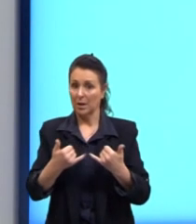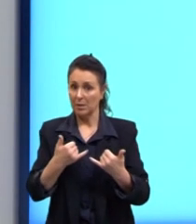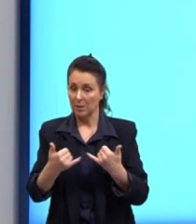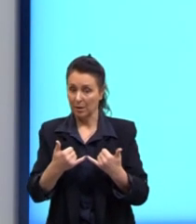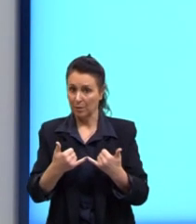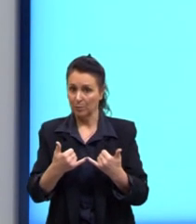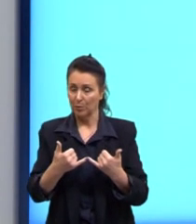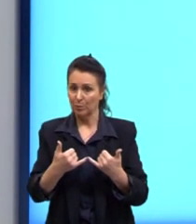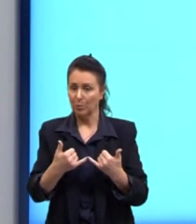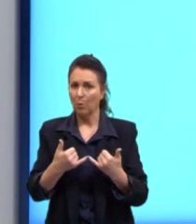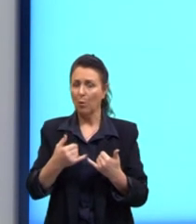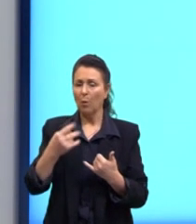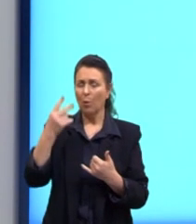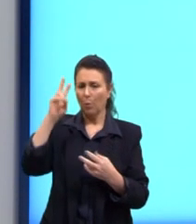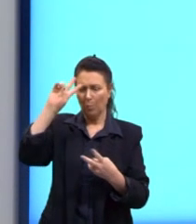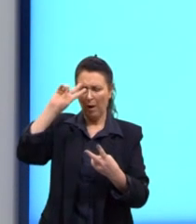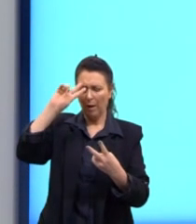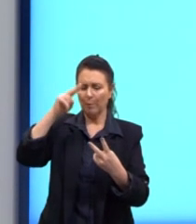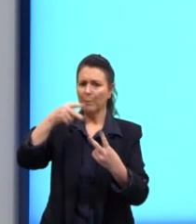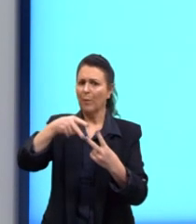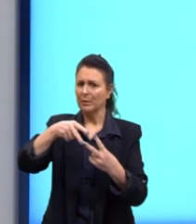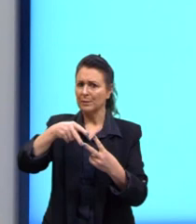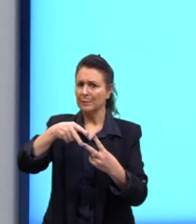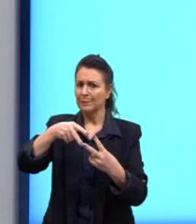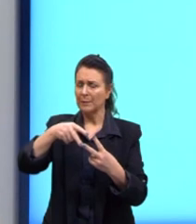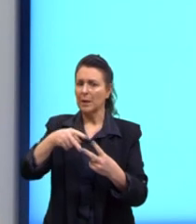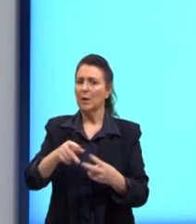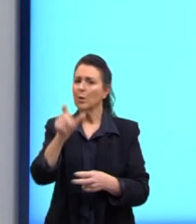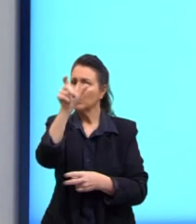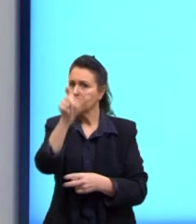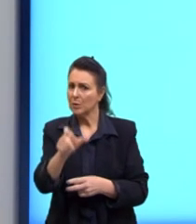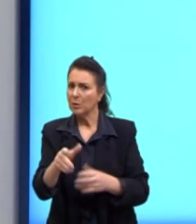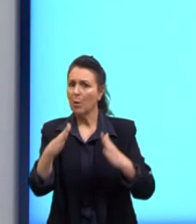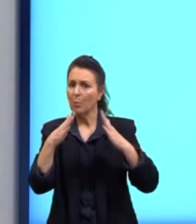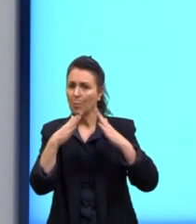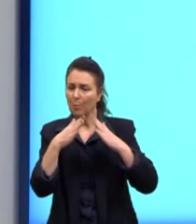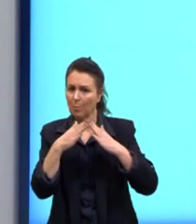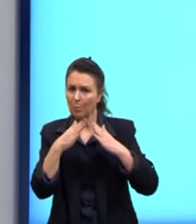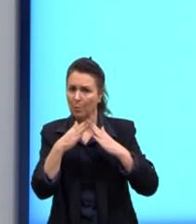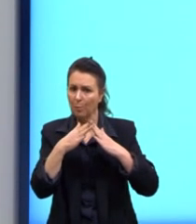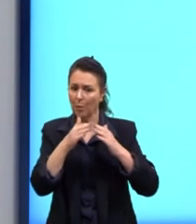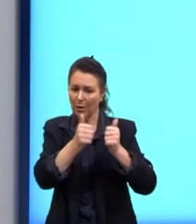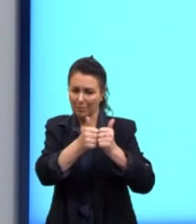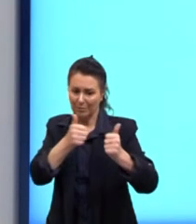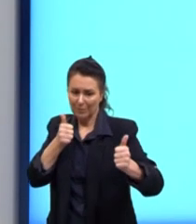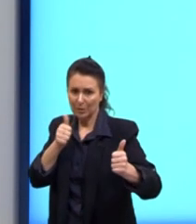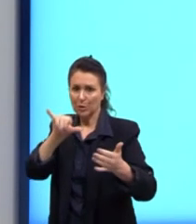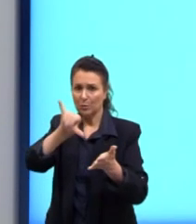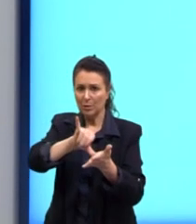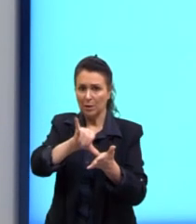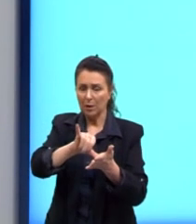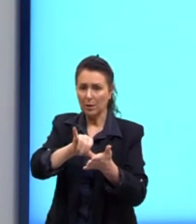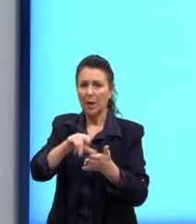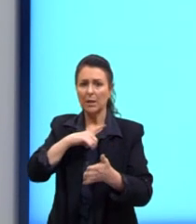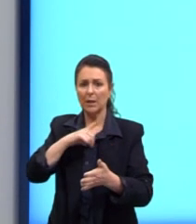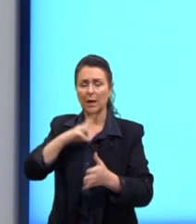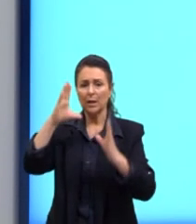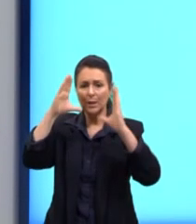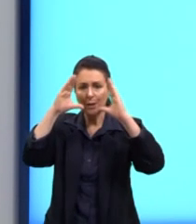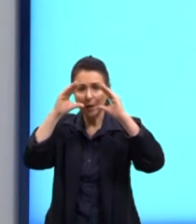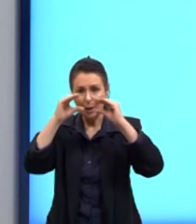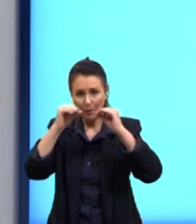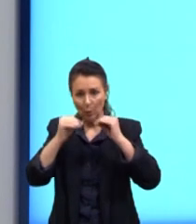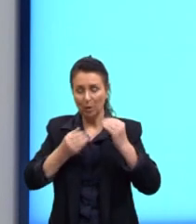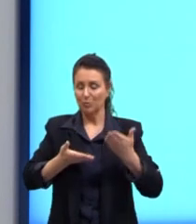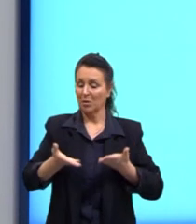situação hipotética na qual um sujeito que reside na periferia tem, todas as noites, a possibilidade de